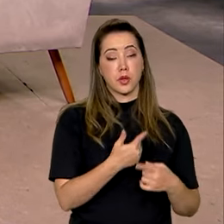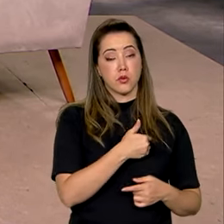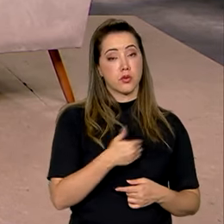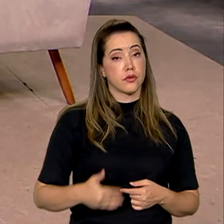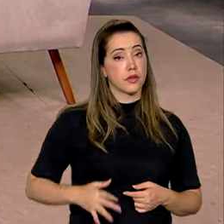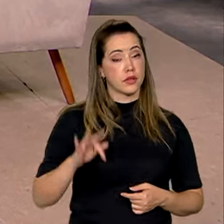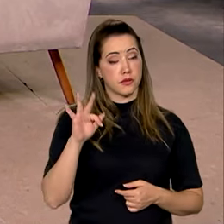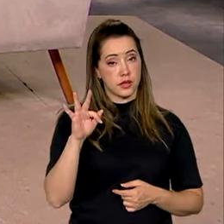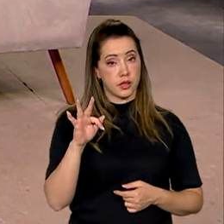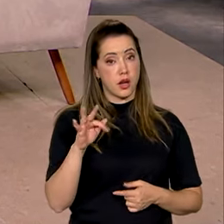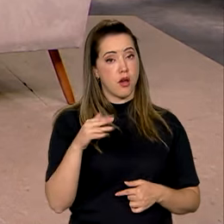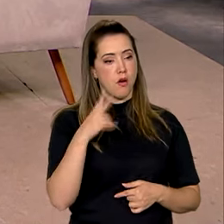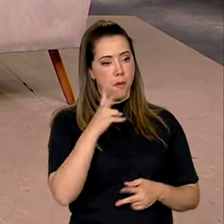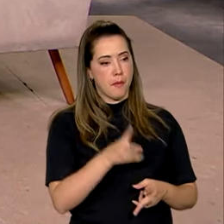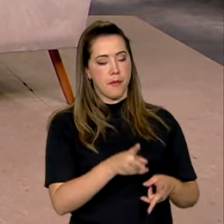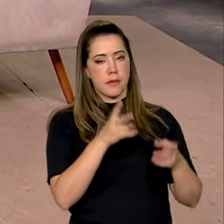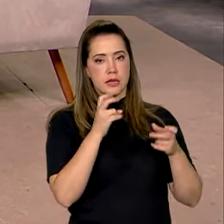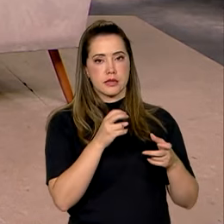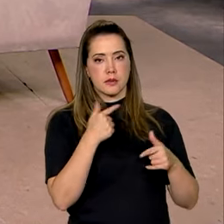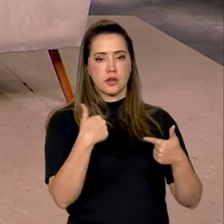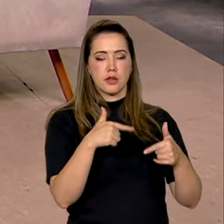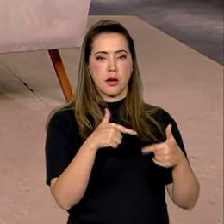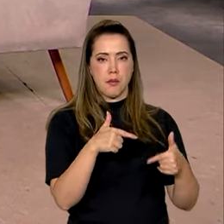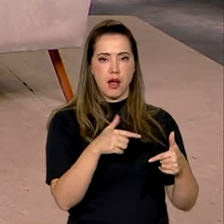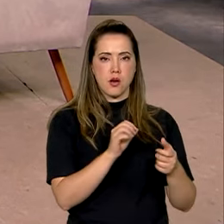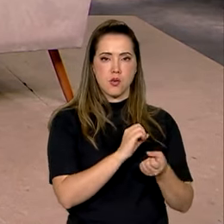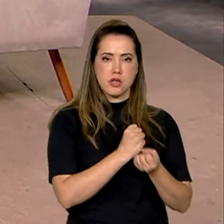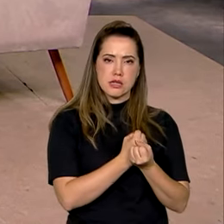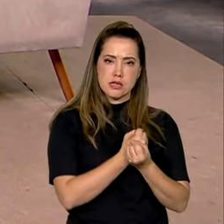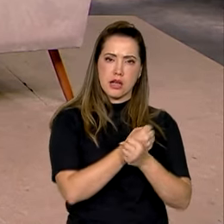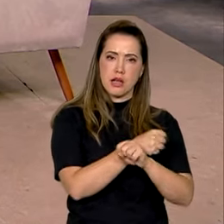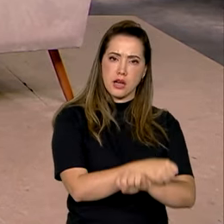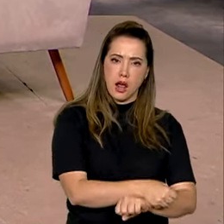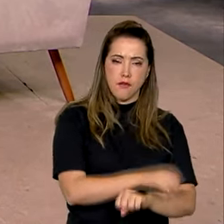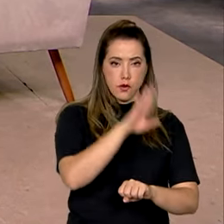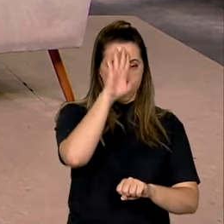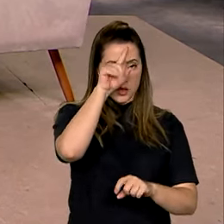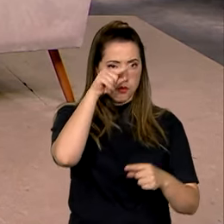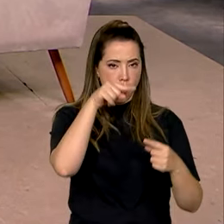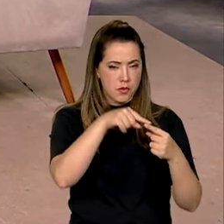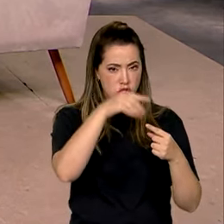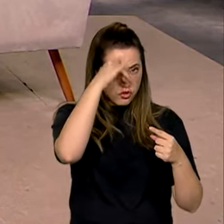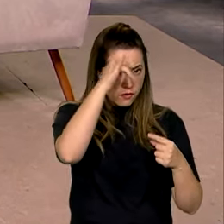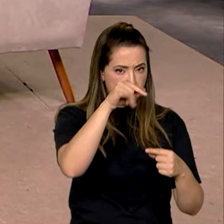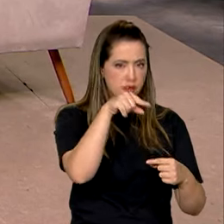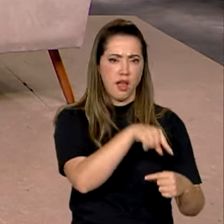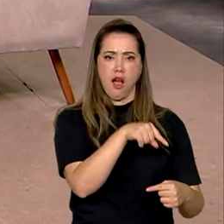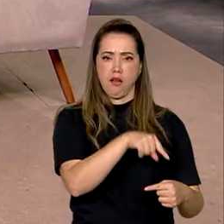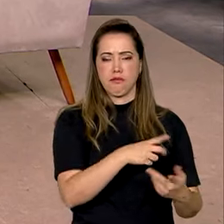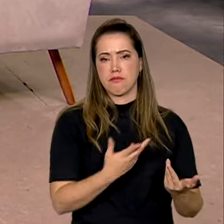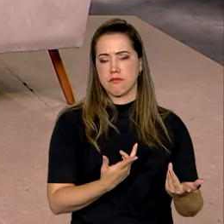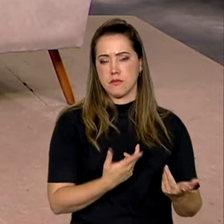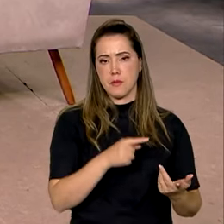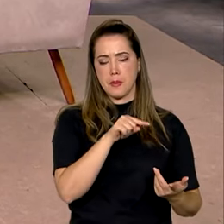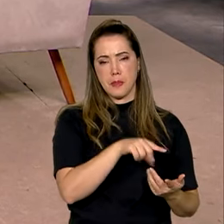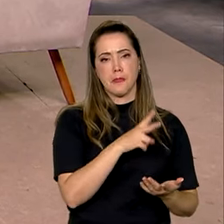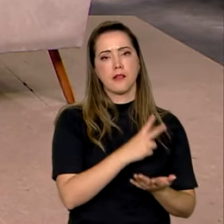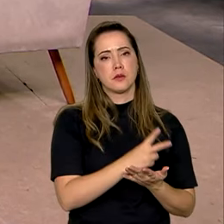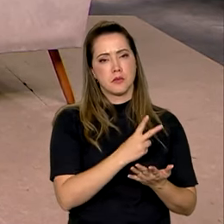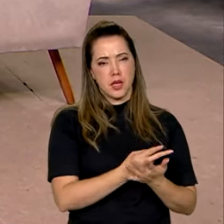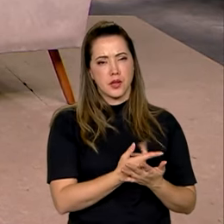considera que o combate ao trabalho escravo é absolutamente prioritário, dentro da inspeção do trabalho, mesmo com as limitações